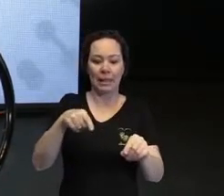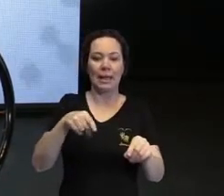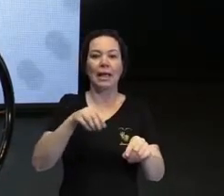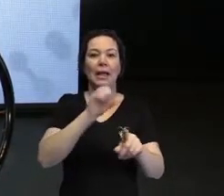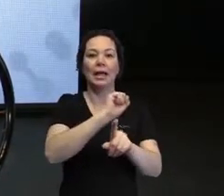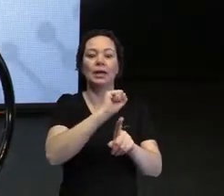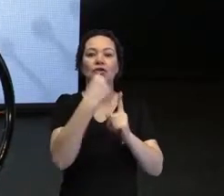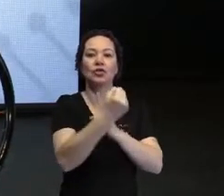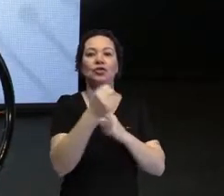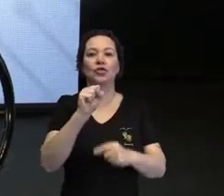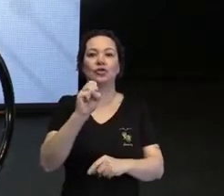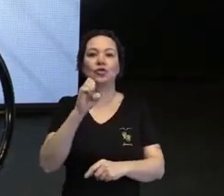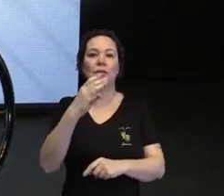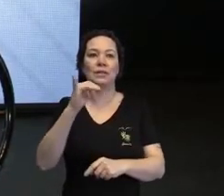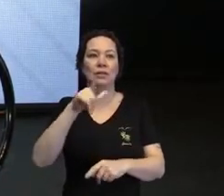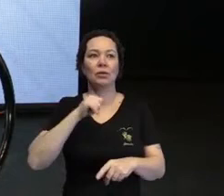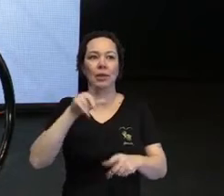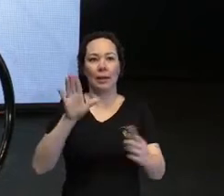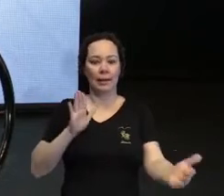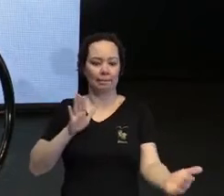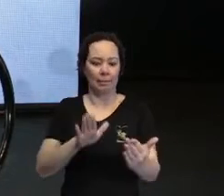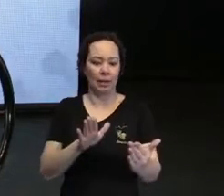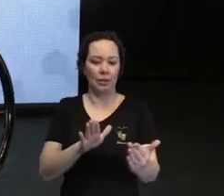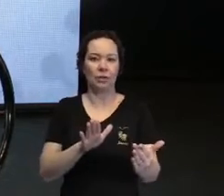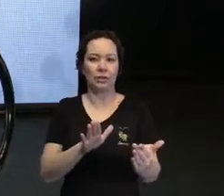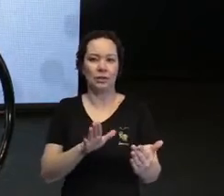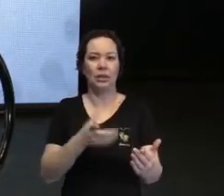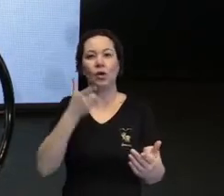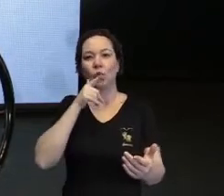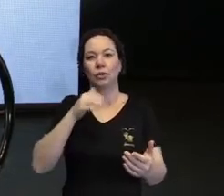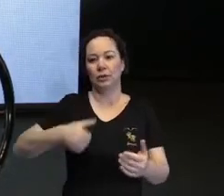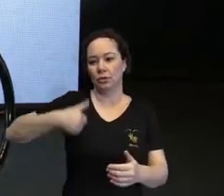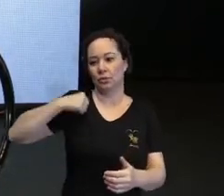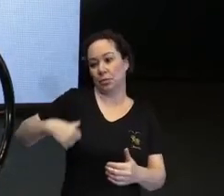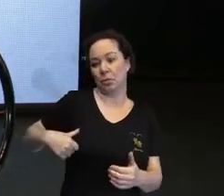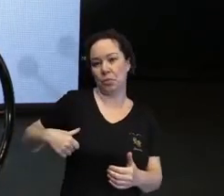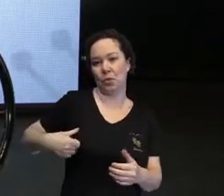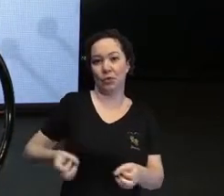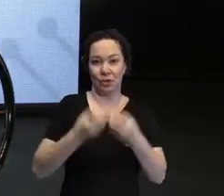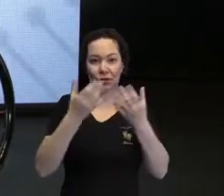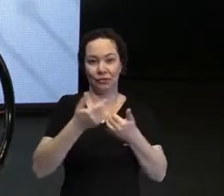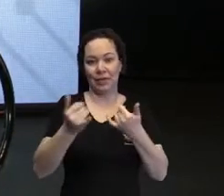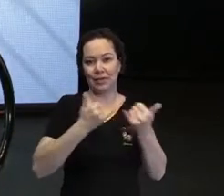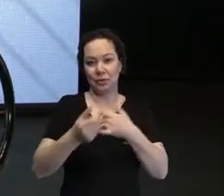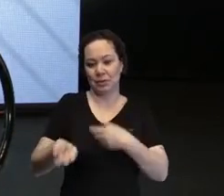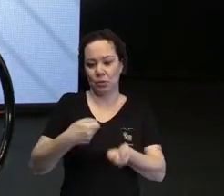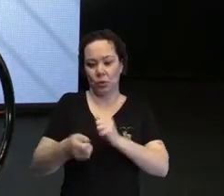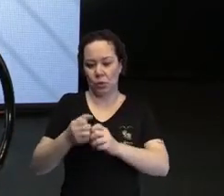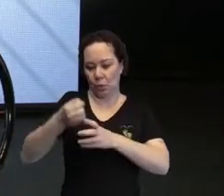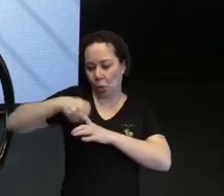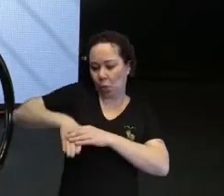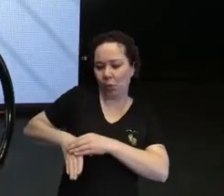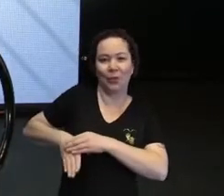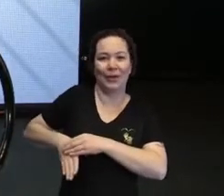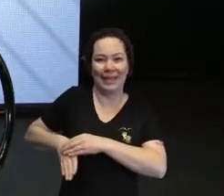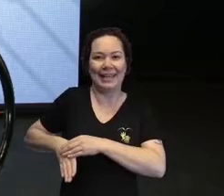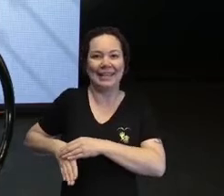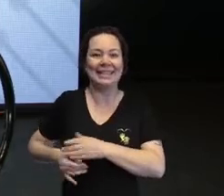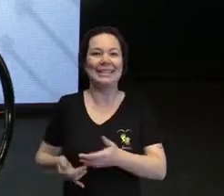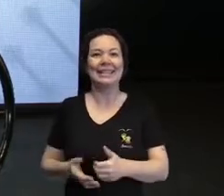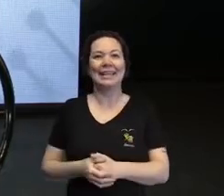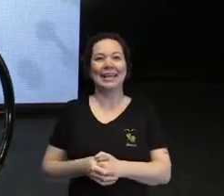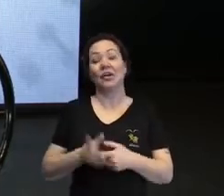bengala é um pouco menorzinha, que fica ali mais fácil de colocar numa bolsa de festa, por exemplo, para mulheres, ou fica mais fácil para